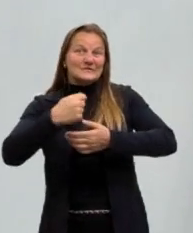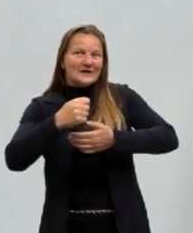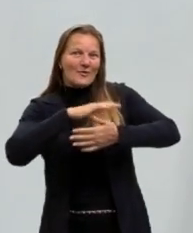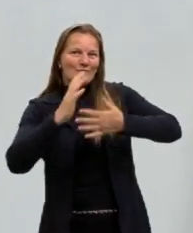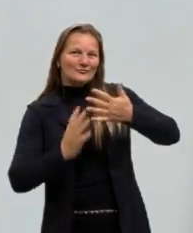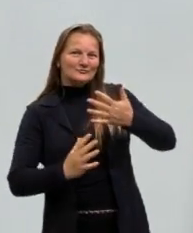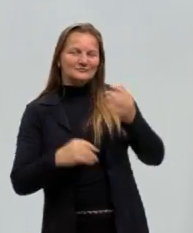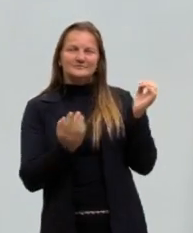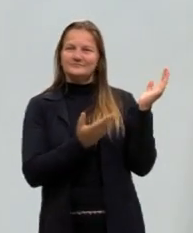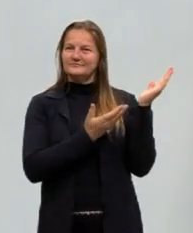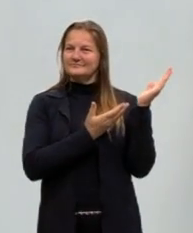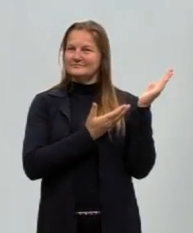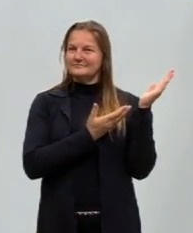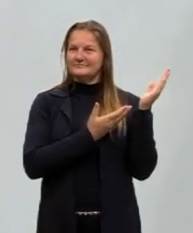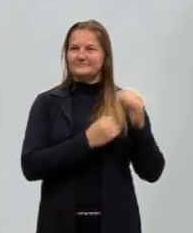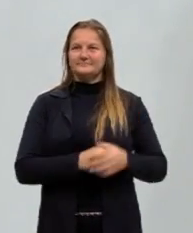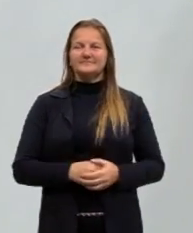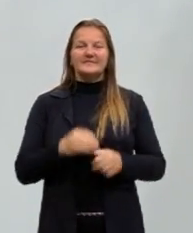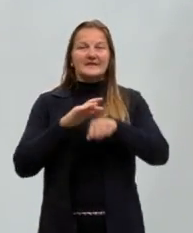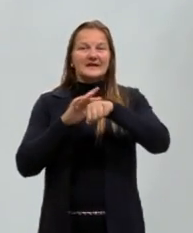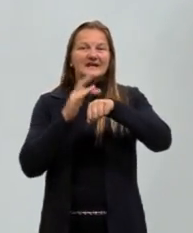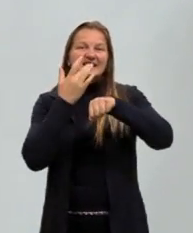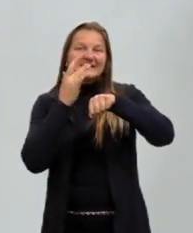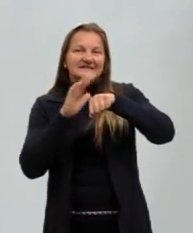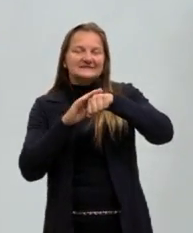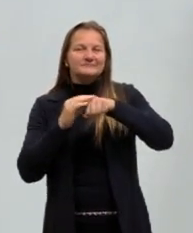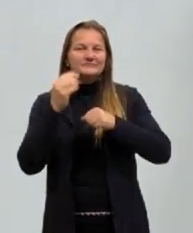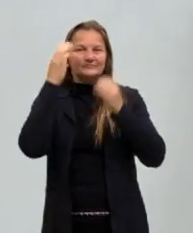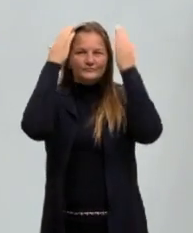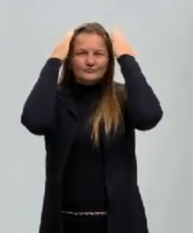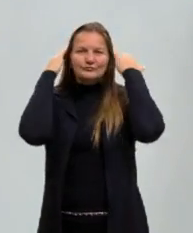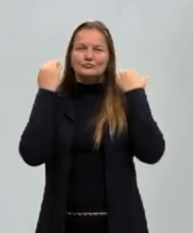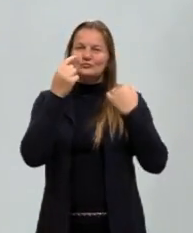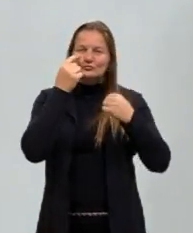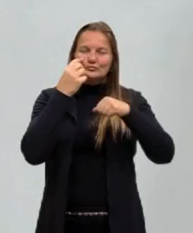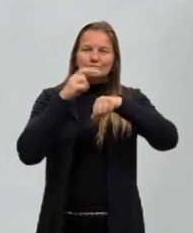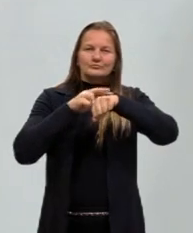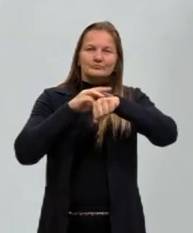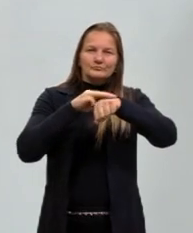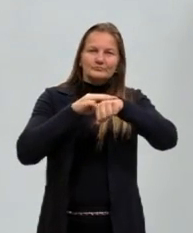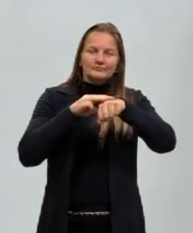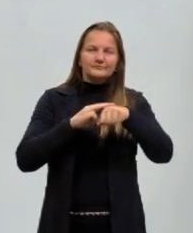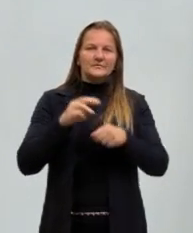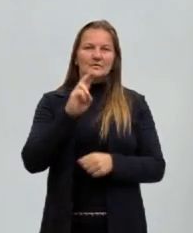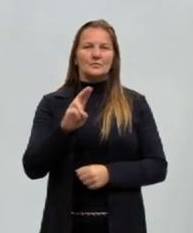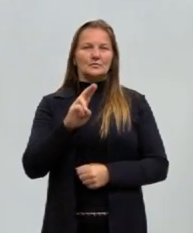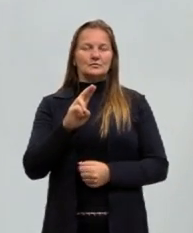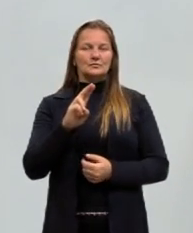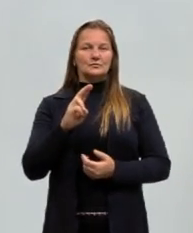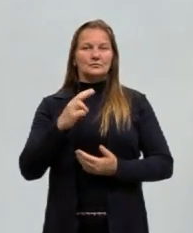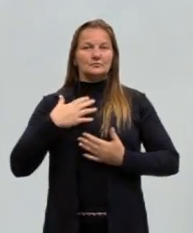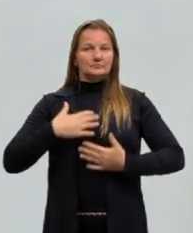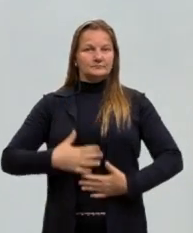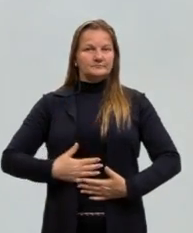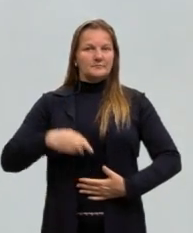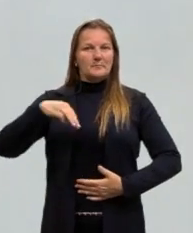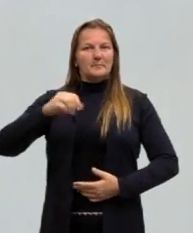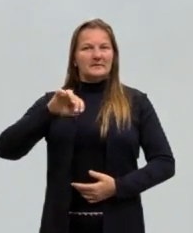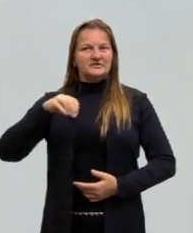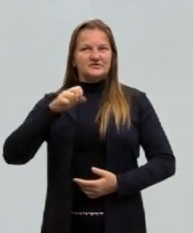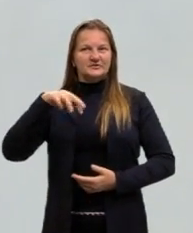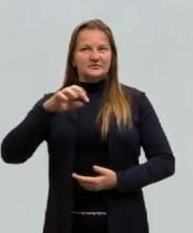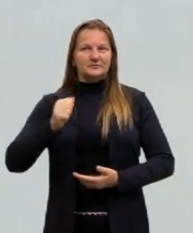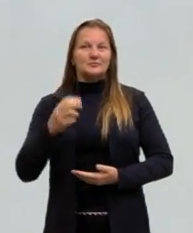Eu sou uma mulher branca, de pele clara, cabelos e olhos castanhos, estou vestindo a camiseta do Pré-ENEM na cor magenta